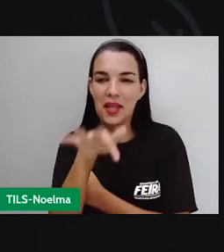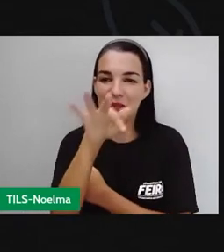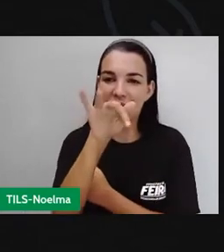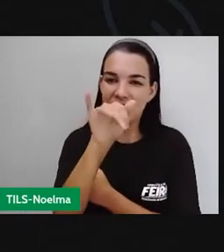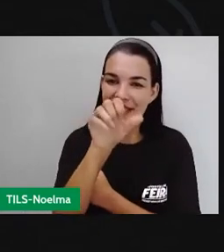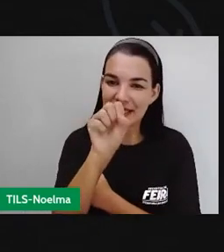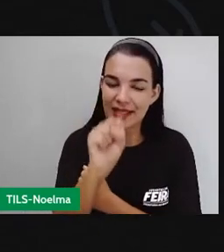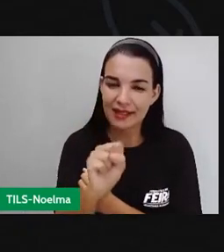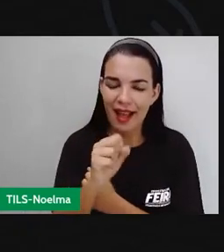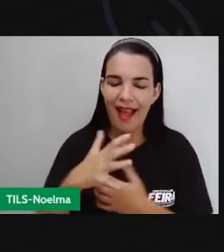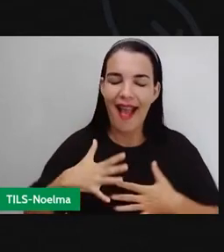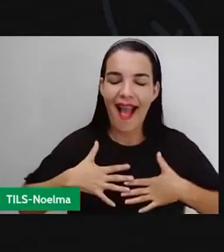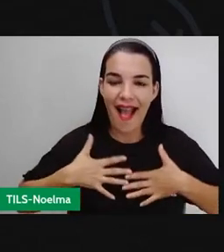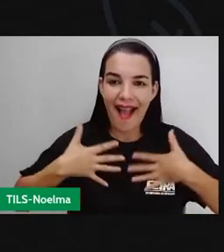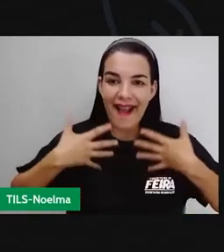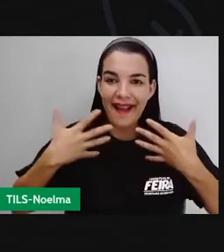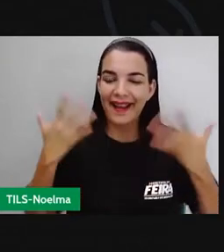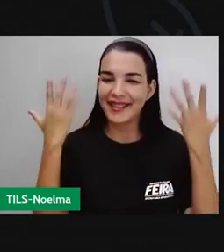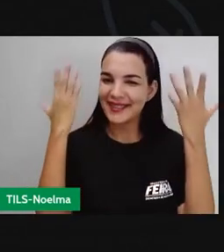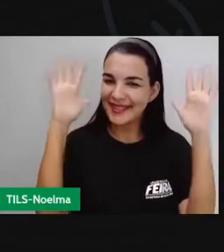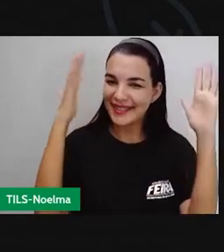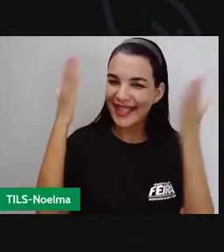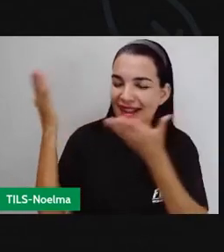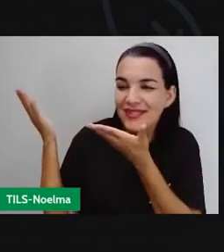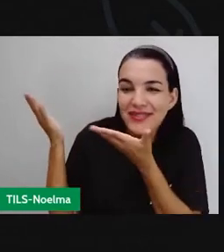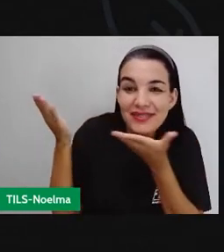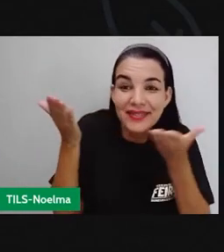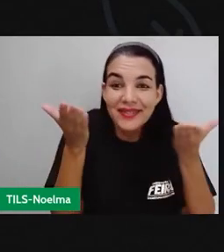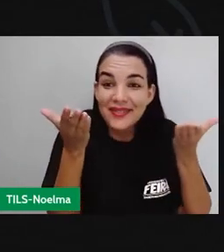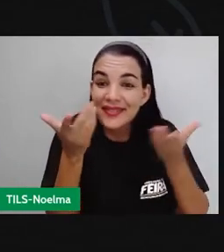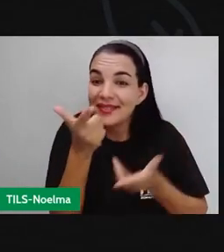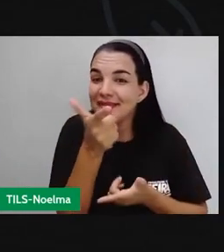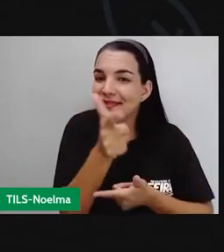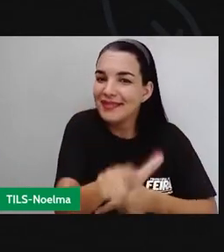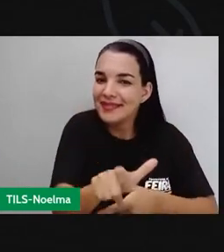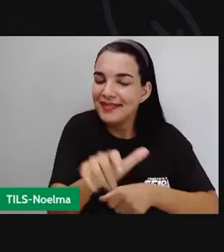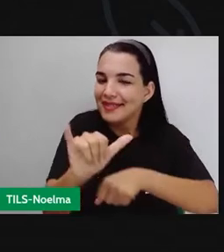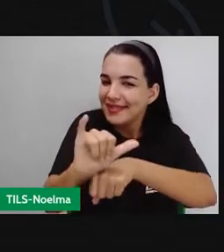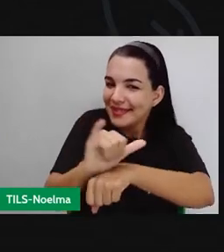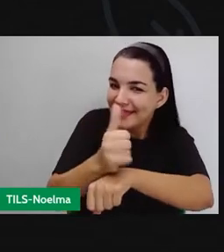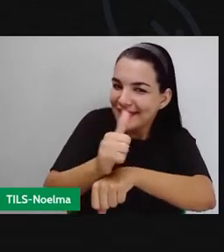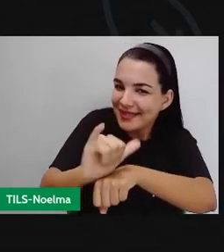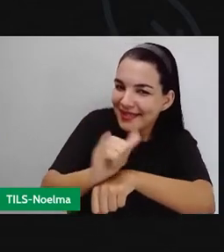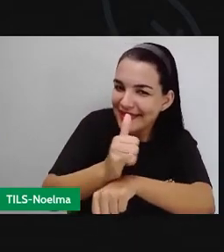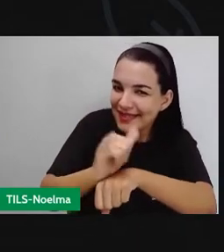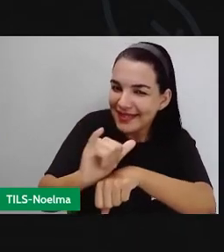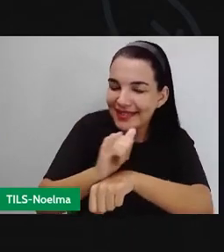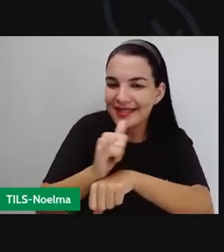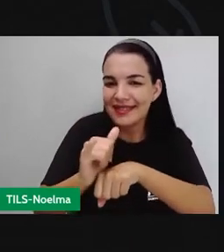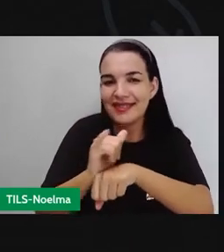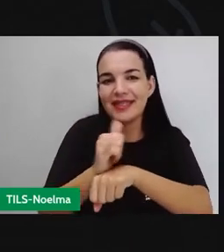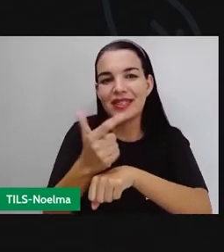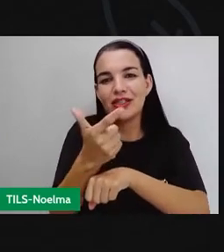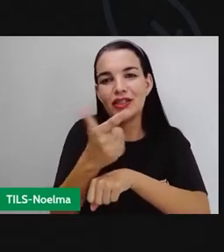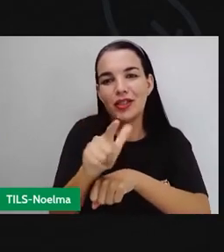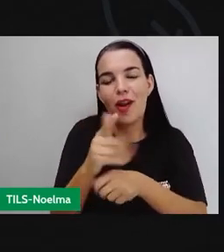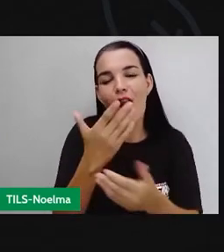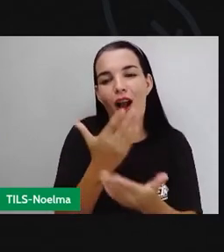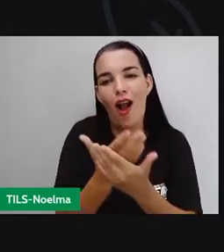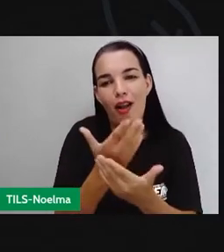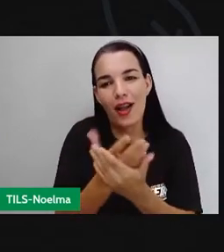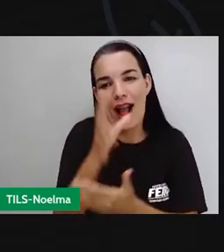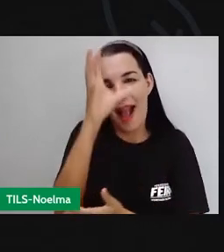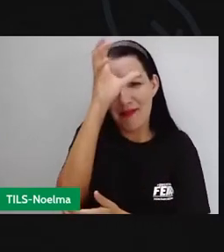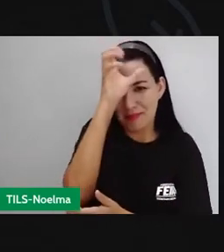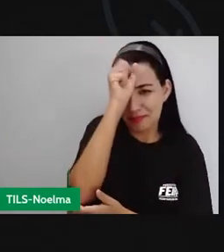Santana. É com enorme alegria que a gente recebe vocês mais uma vez no nosso canal para mais um dia de muito